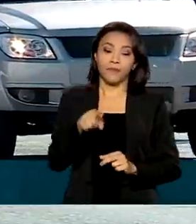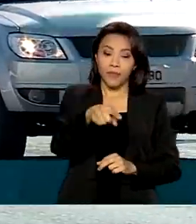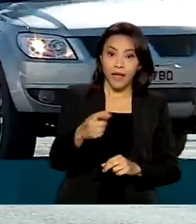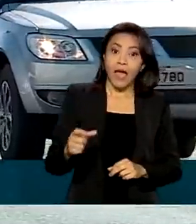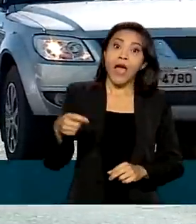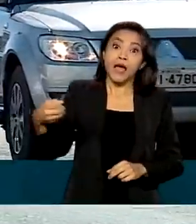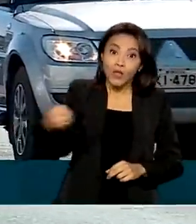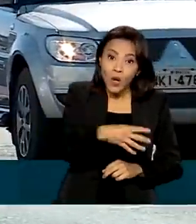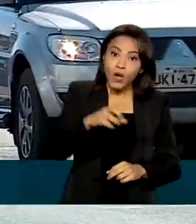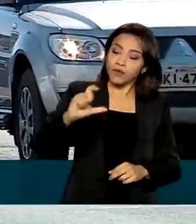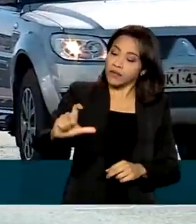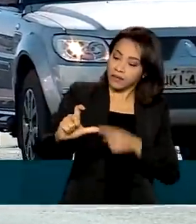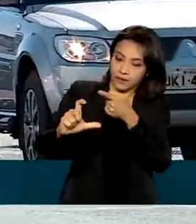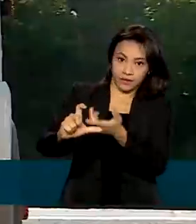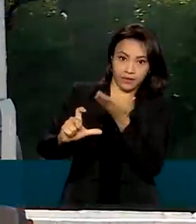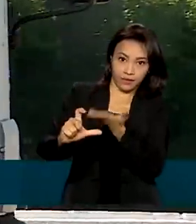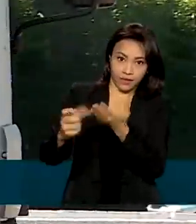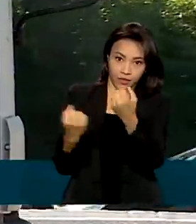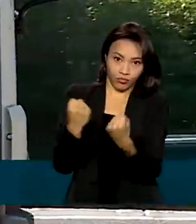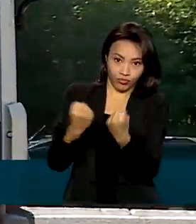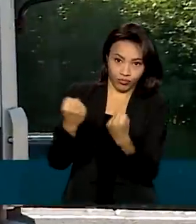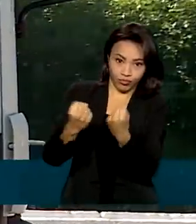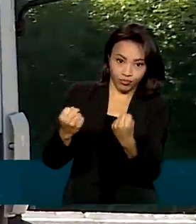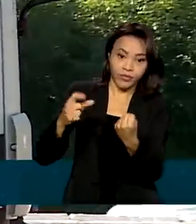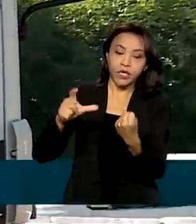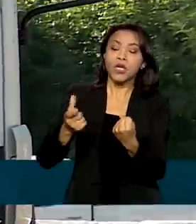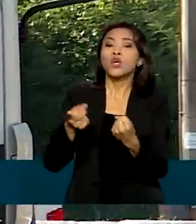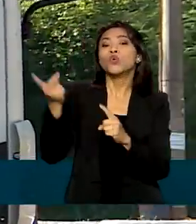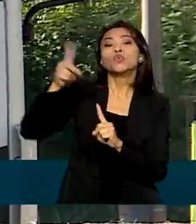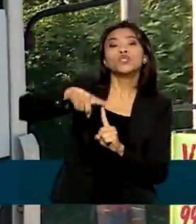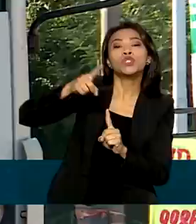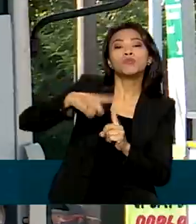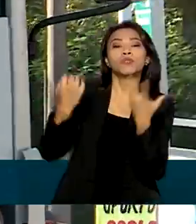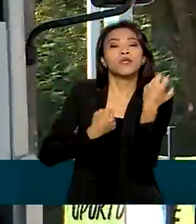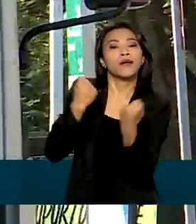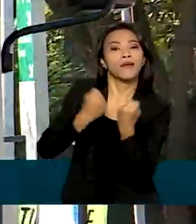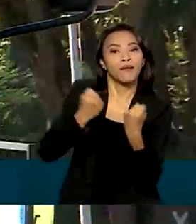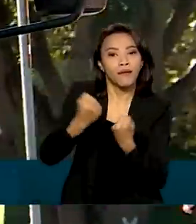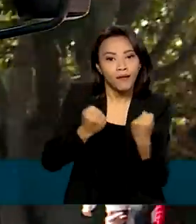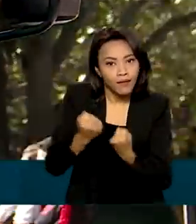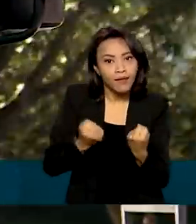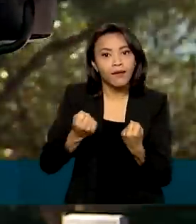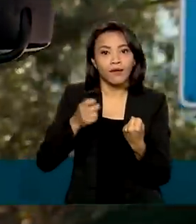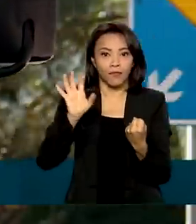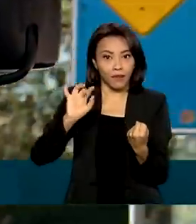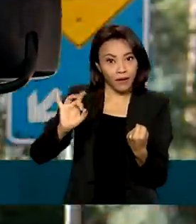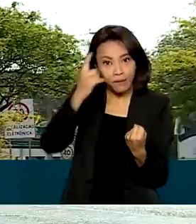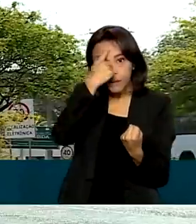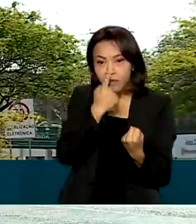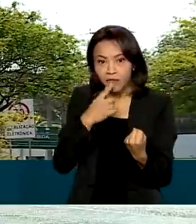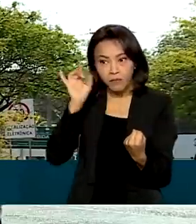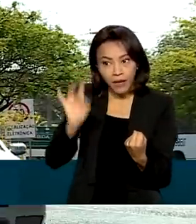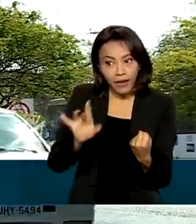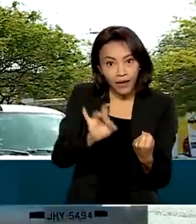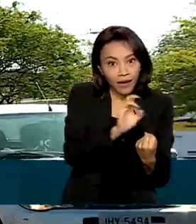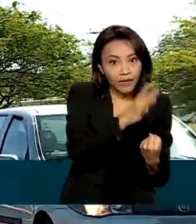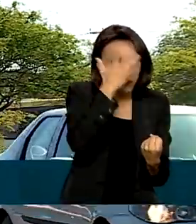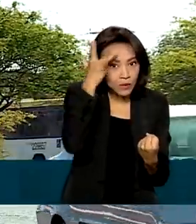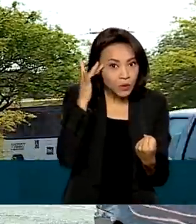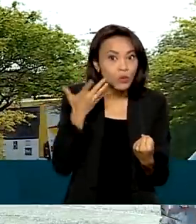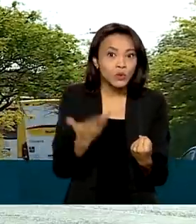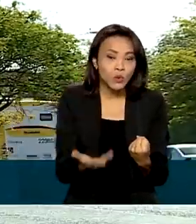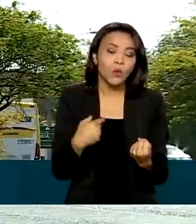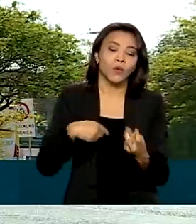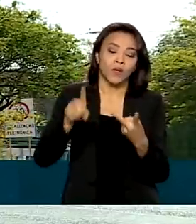versão da carteira de motorista identifica o tipo de veículo permitido para cada condutor, a profissão atual